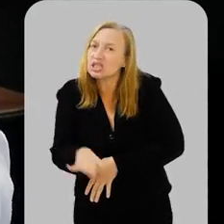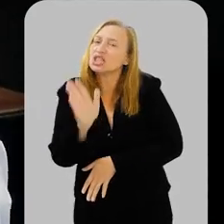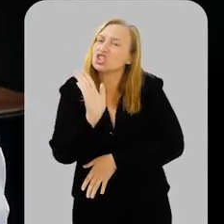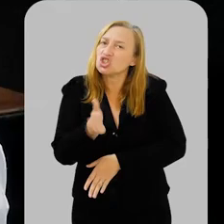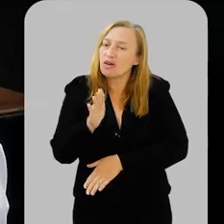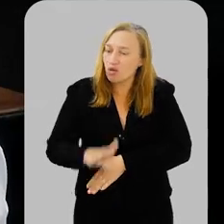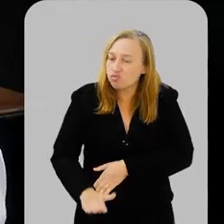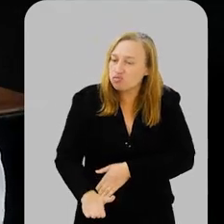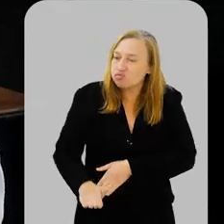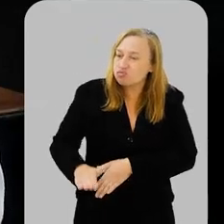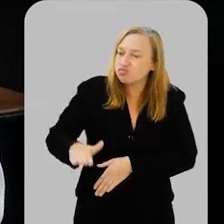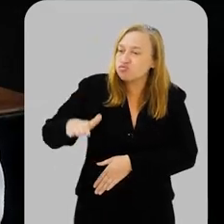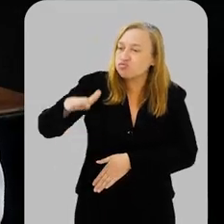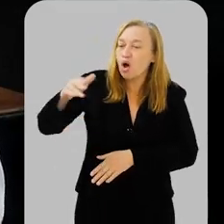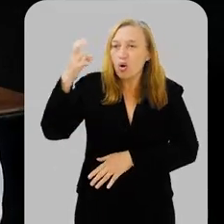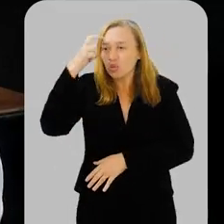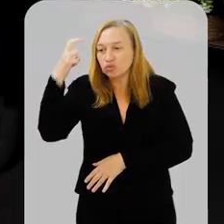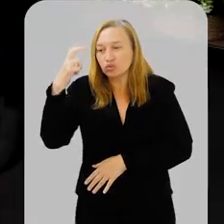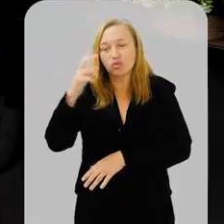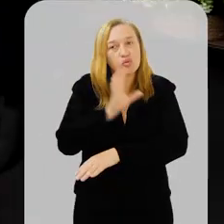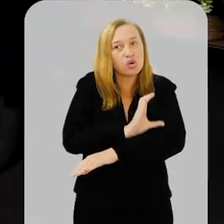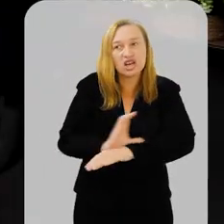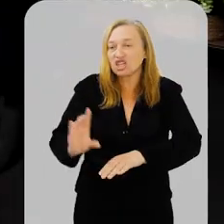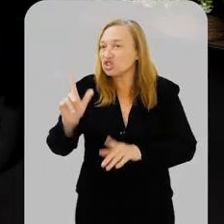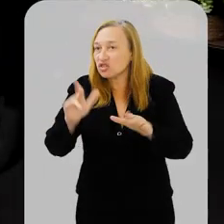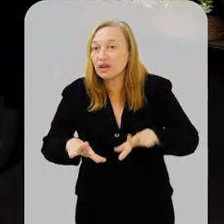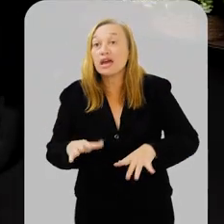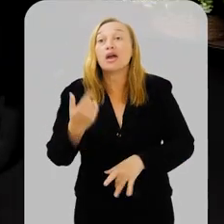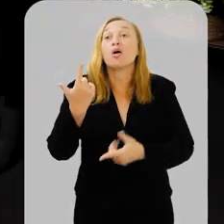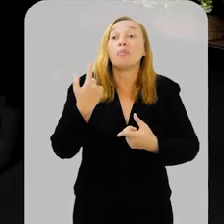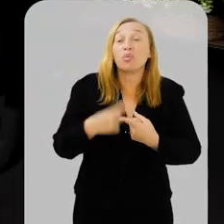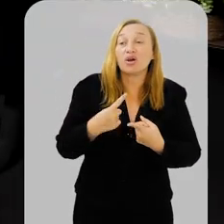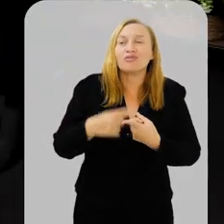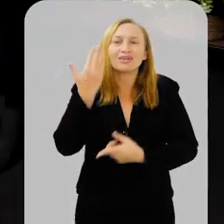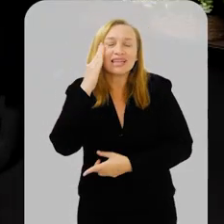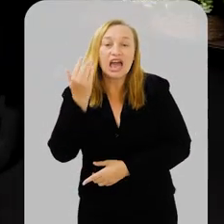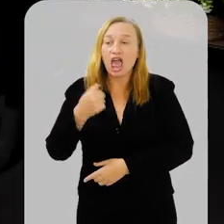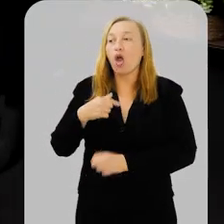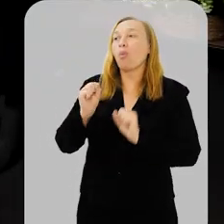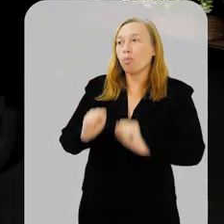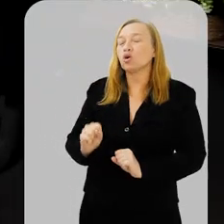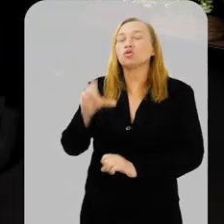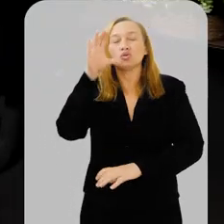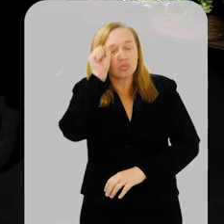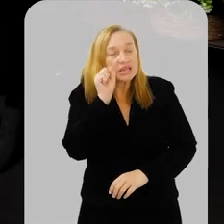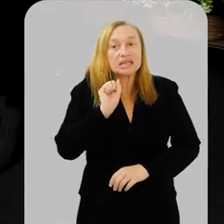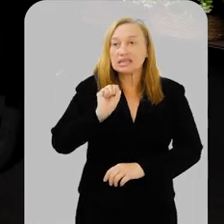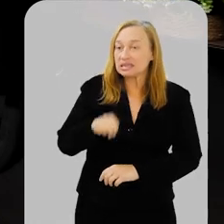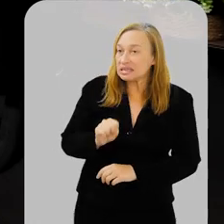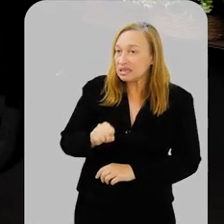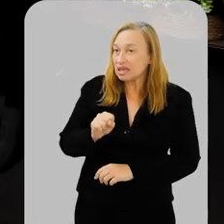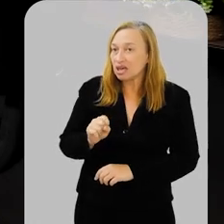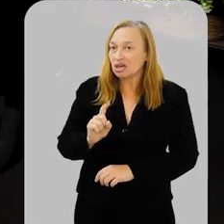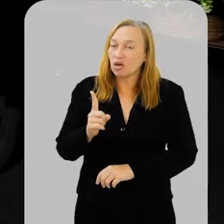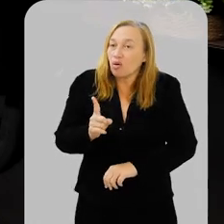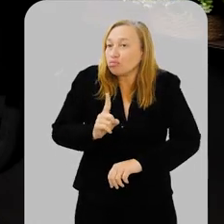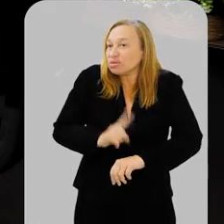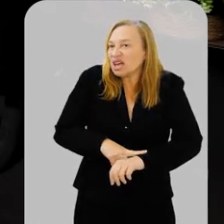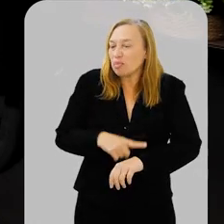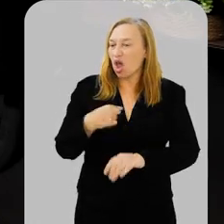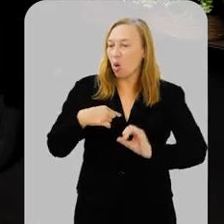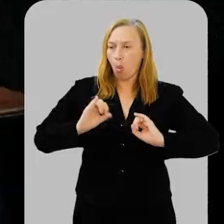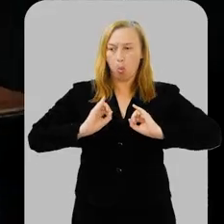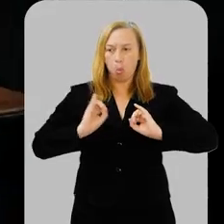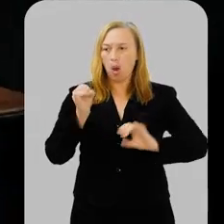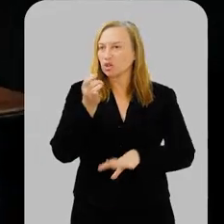essas crianças já vão crescer com uma cultura diferente, porque elas vão entender que eu posso dormir sim, não é um tempo